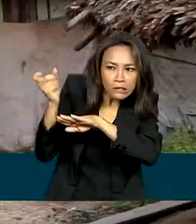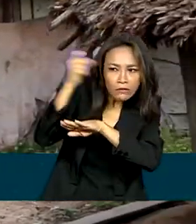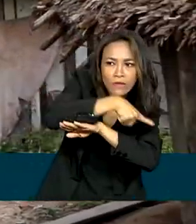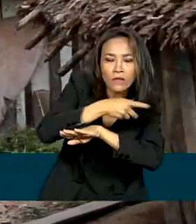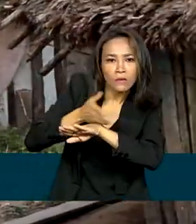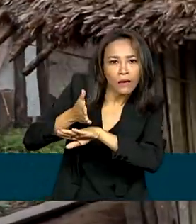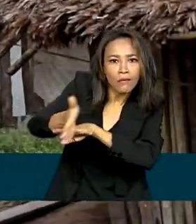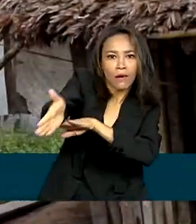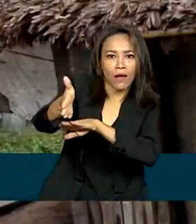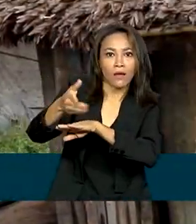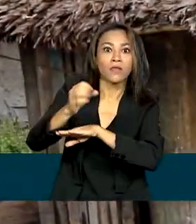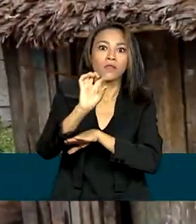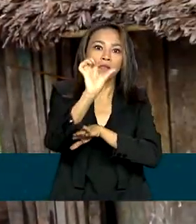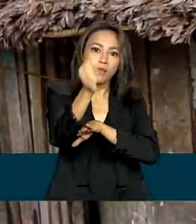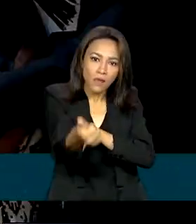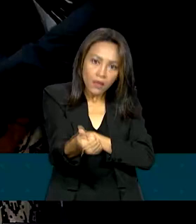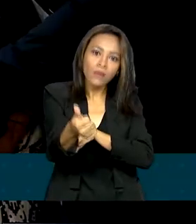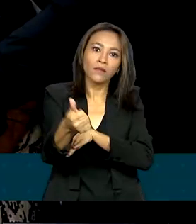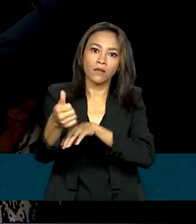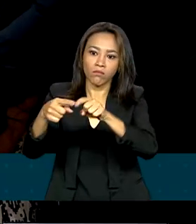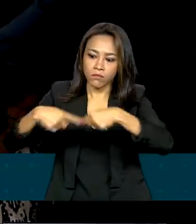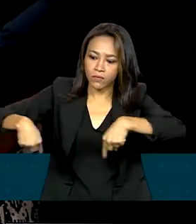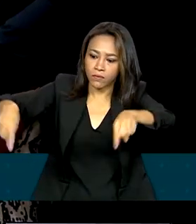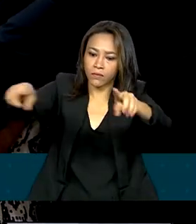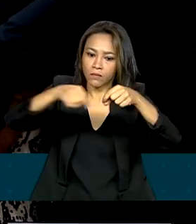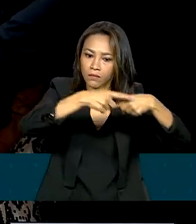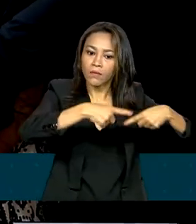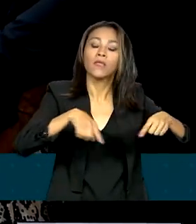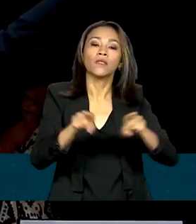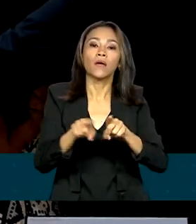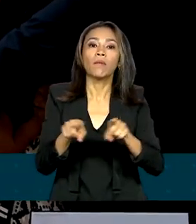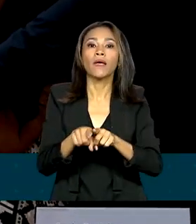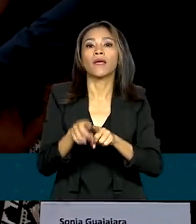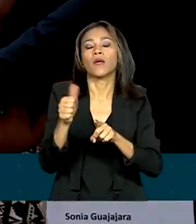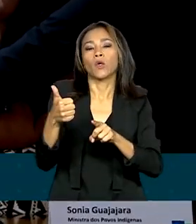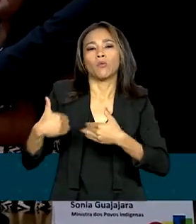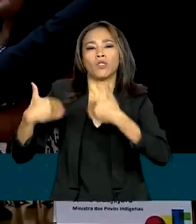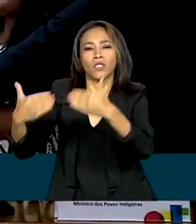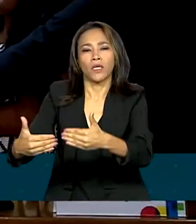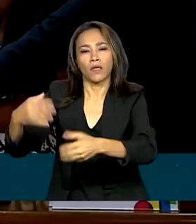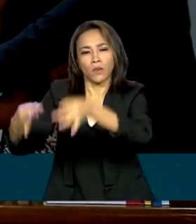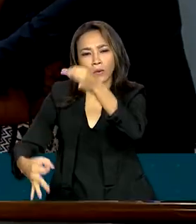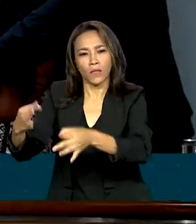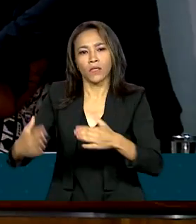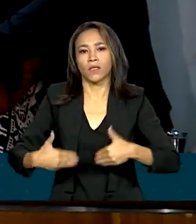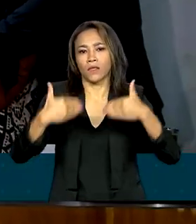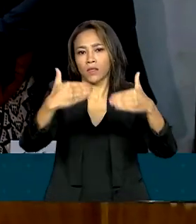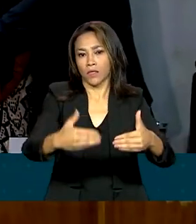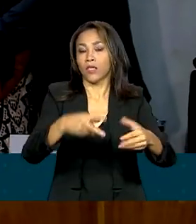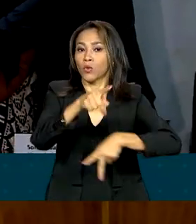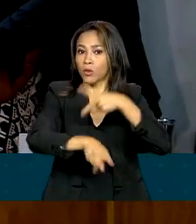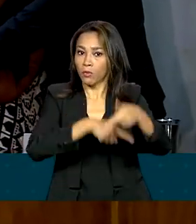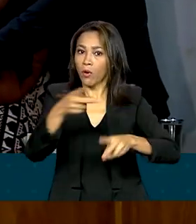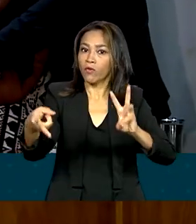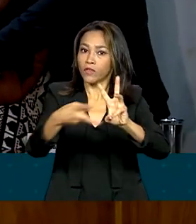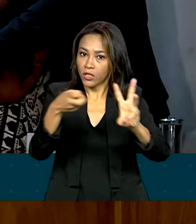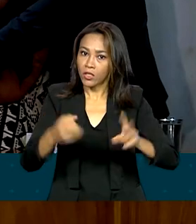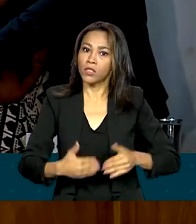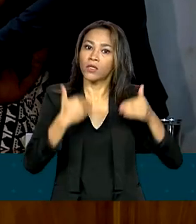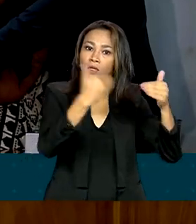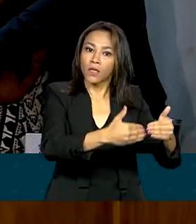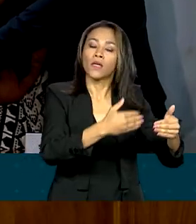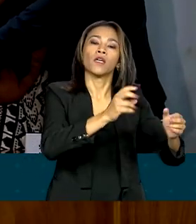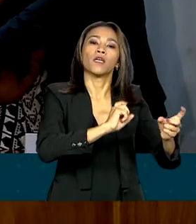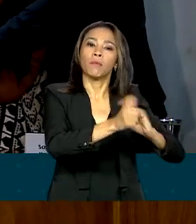seis áreas do governo federal, incluindo os Ministérios da Justiça, dos Povos Indígenas e do Planejamento e Orçamento,